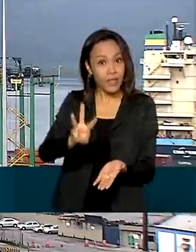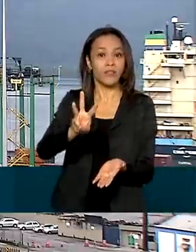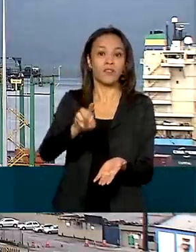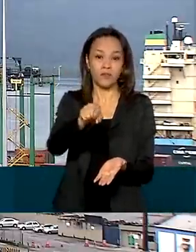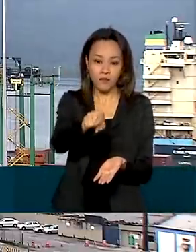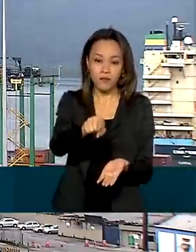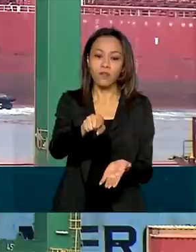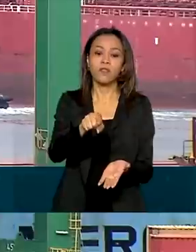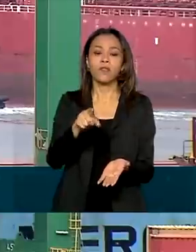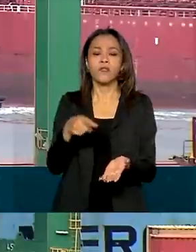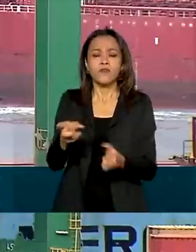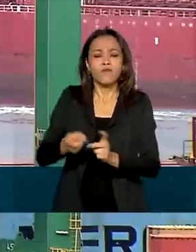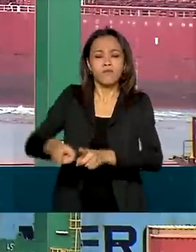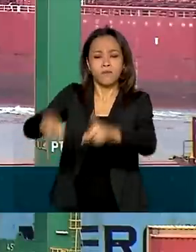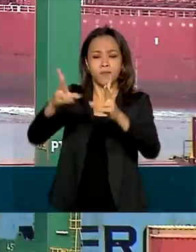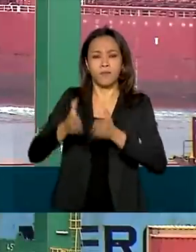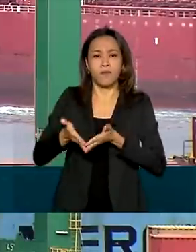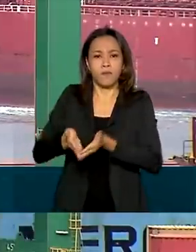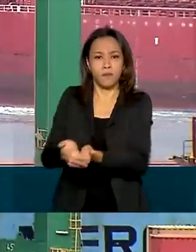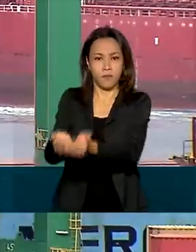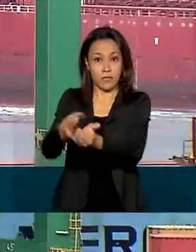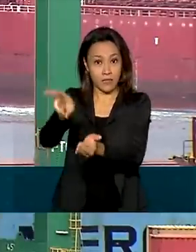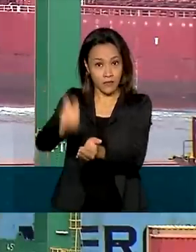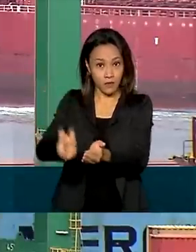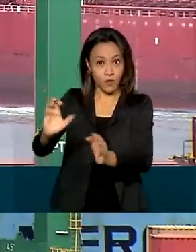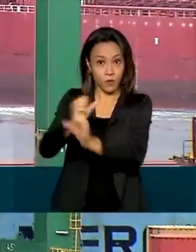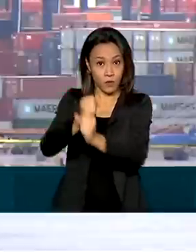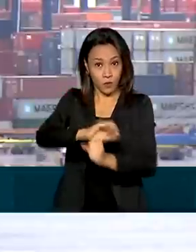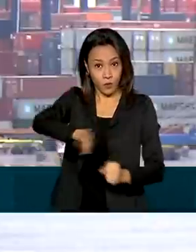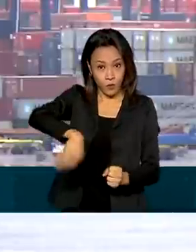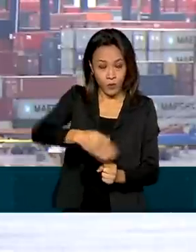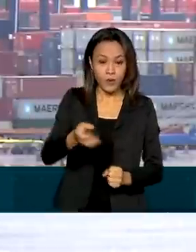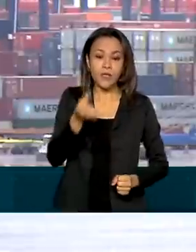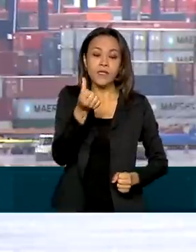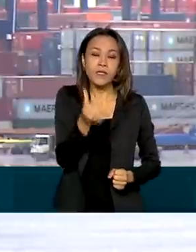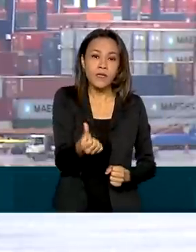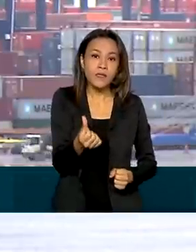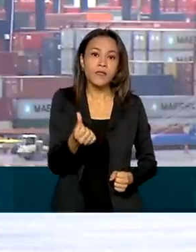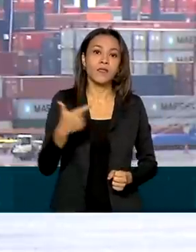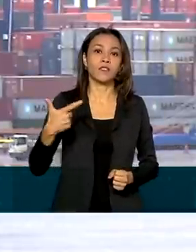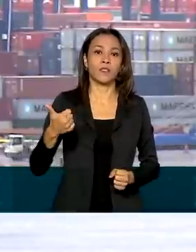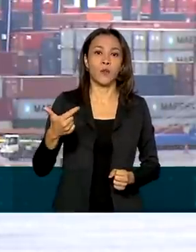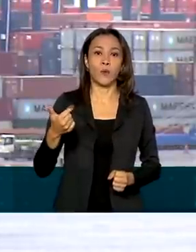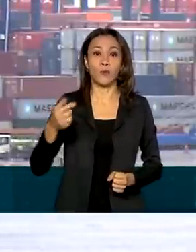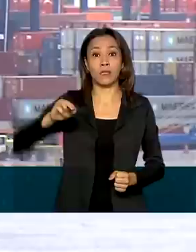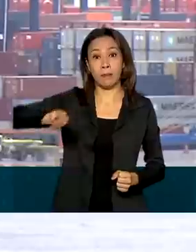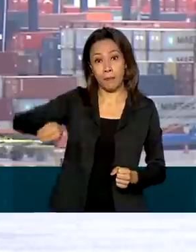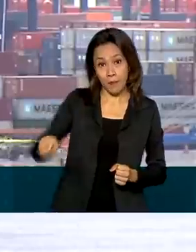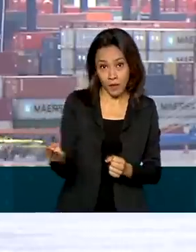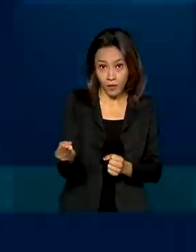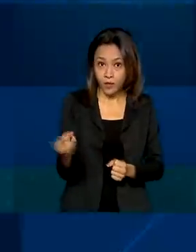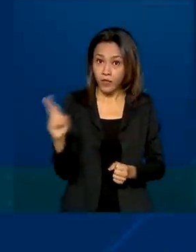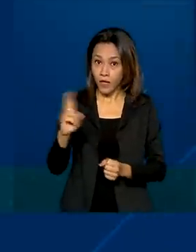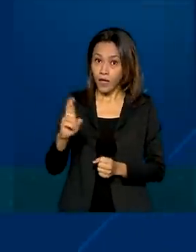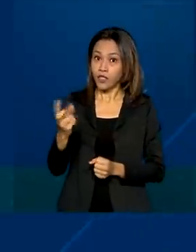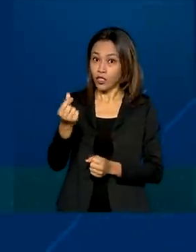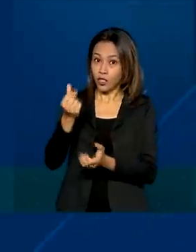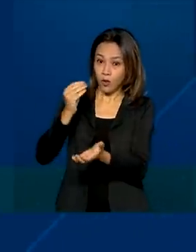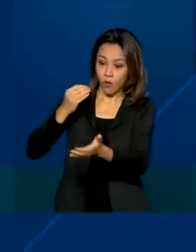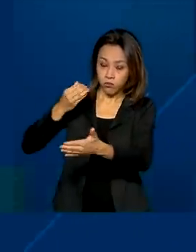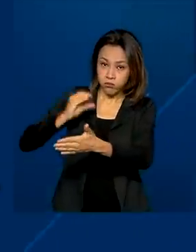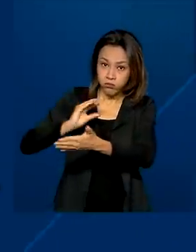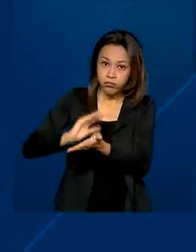portuários foram concedidos à iniciativa privada. No total, são 612 milhões de reais em investimentos. Das